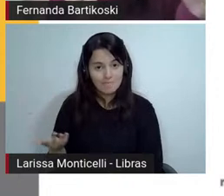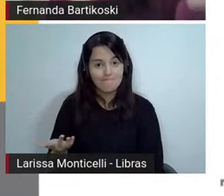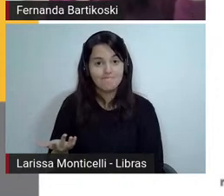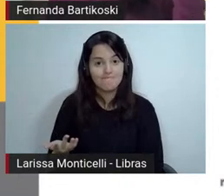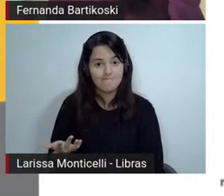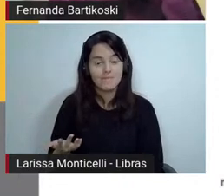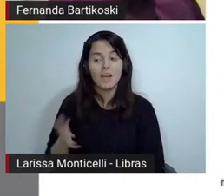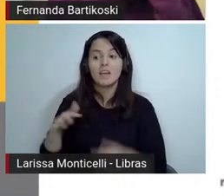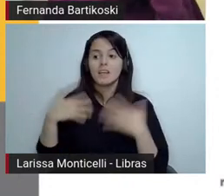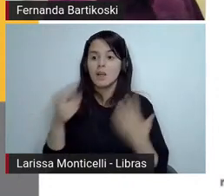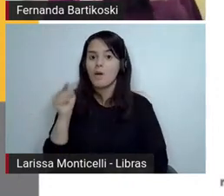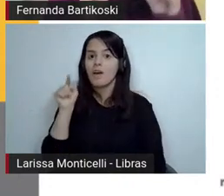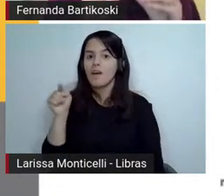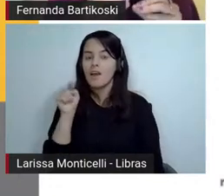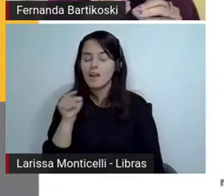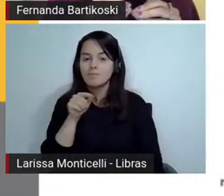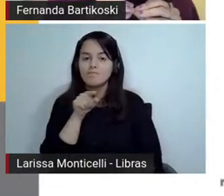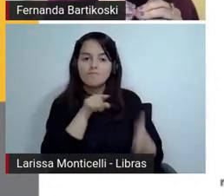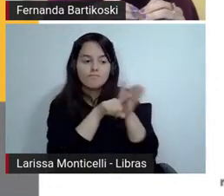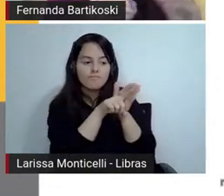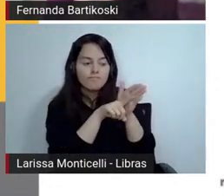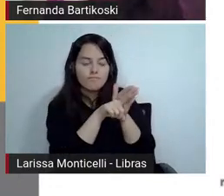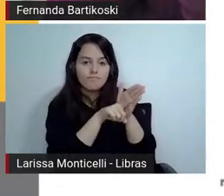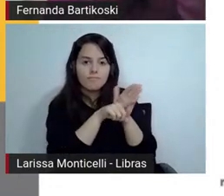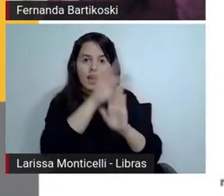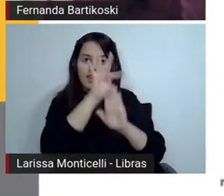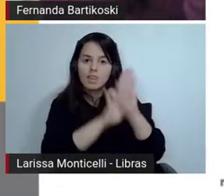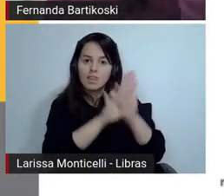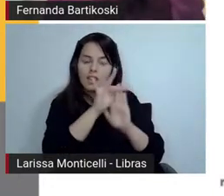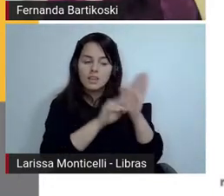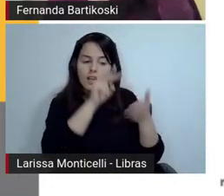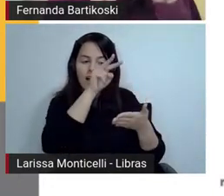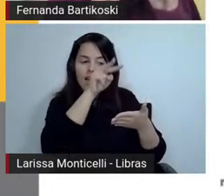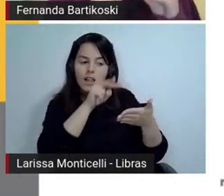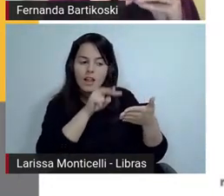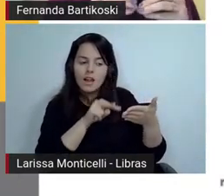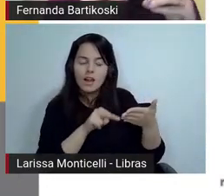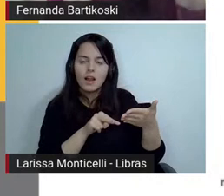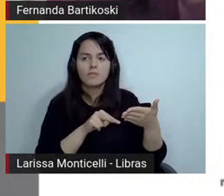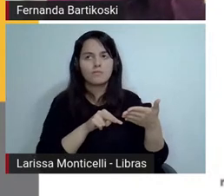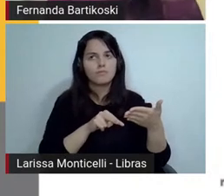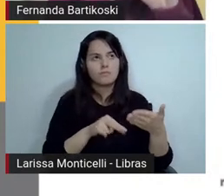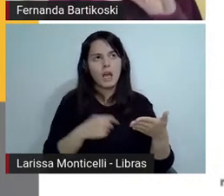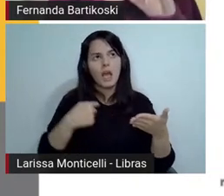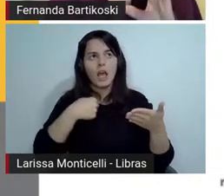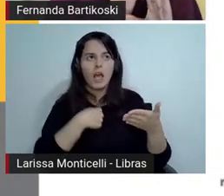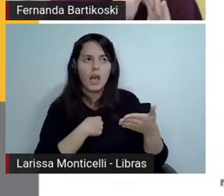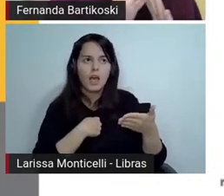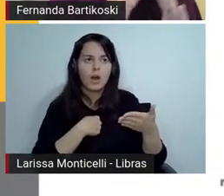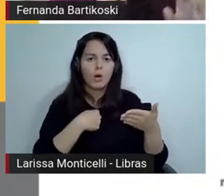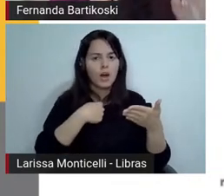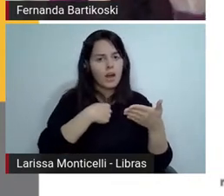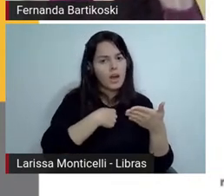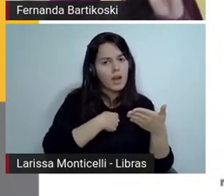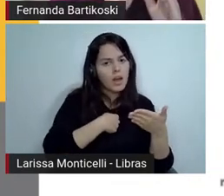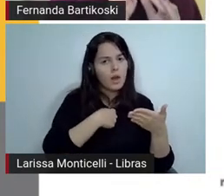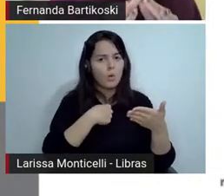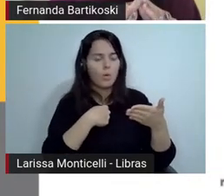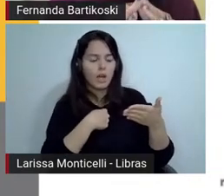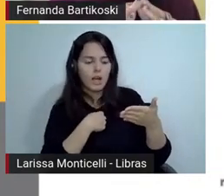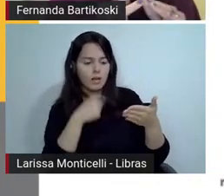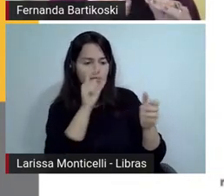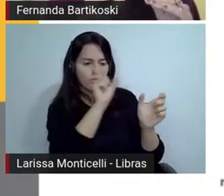que está incluso na história que está escrito em primeira pessoa então verificando pronomes